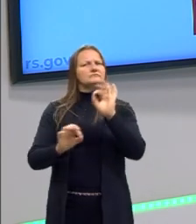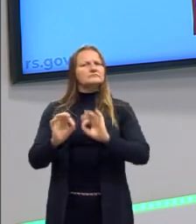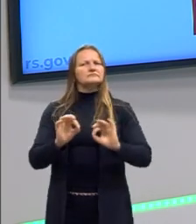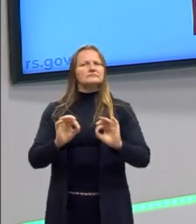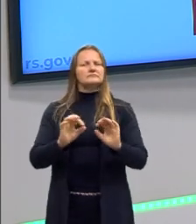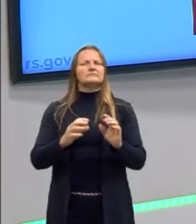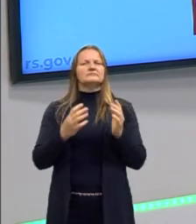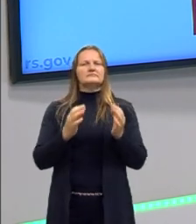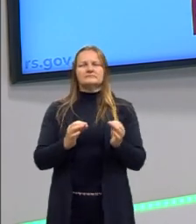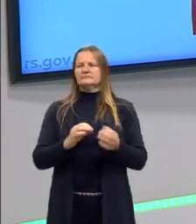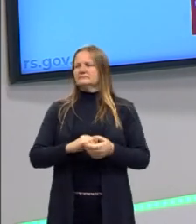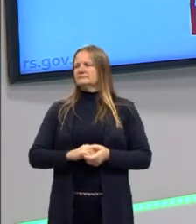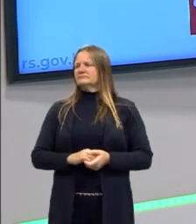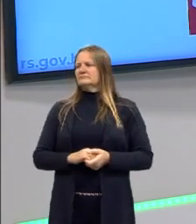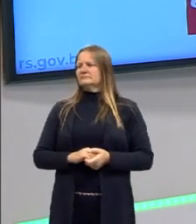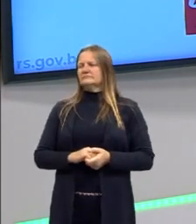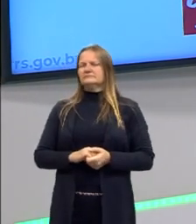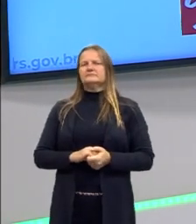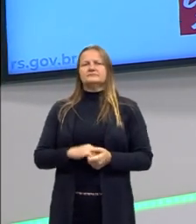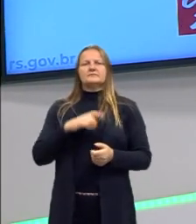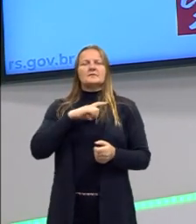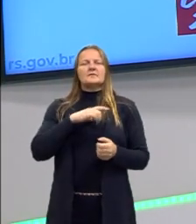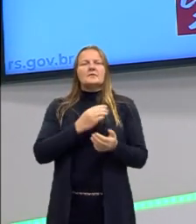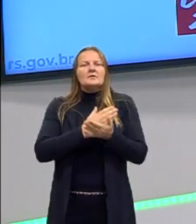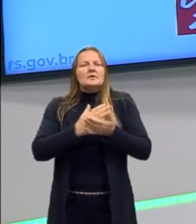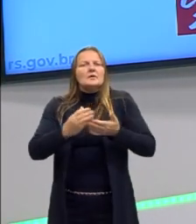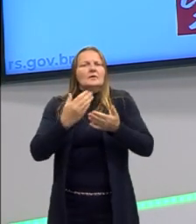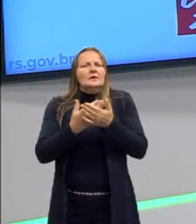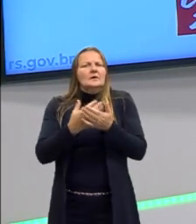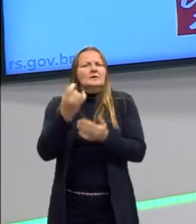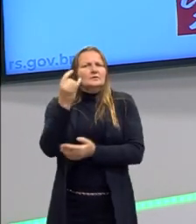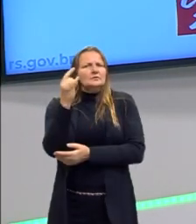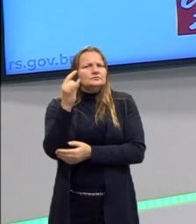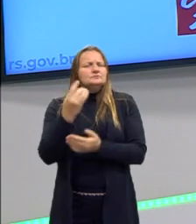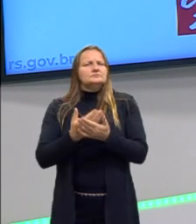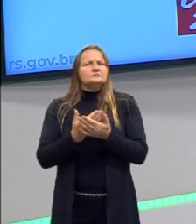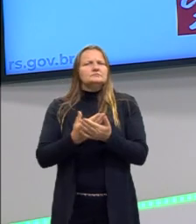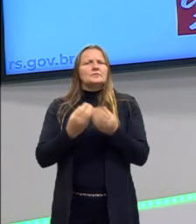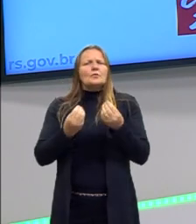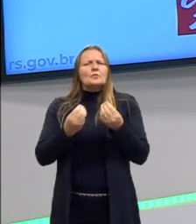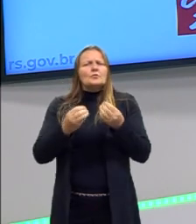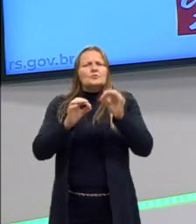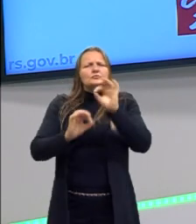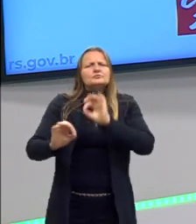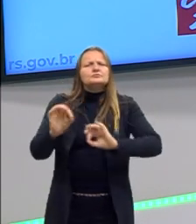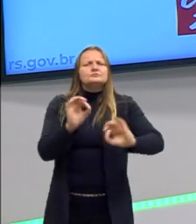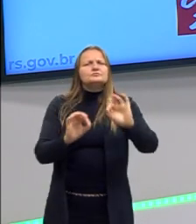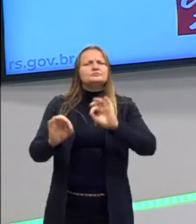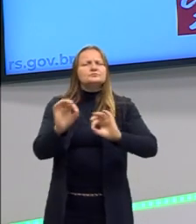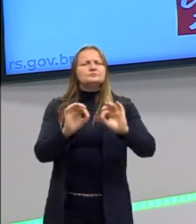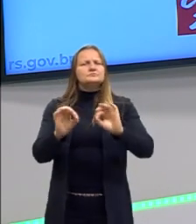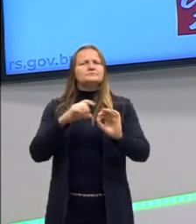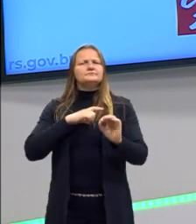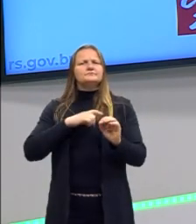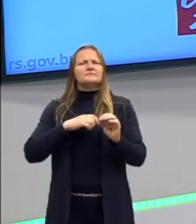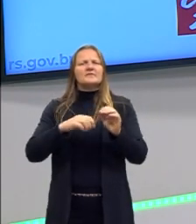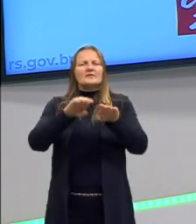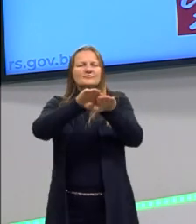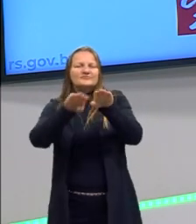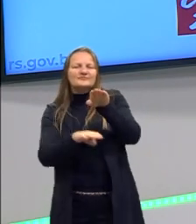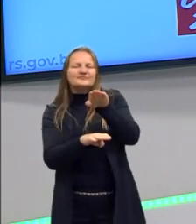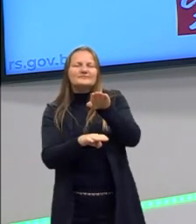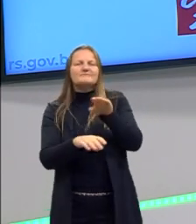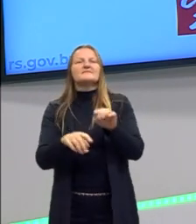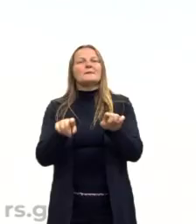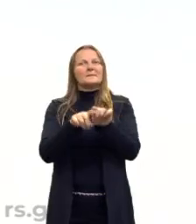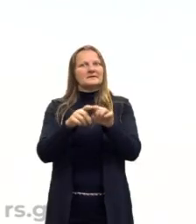aula, de certa forma, é uma continuação da aula da semana passada, da última aula, que a gente já fala sobre essa questão da criminalidade, desigualdade. Nós